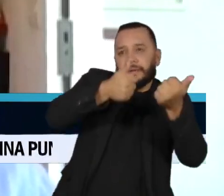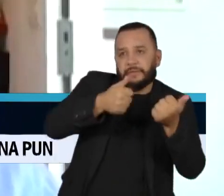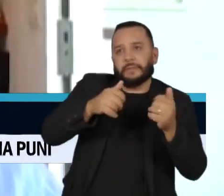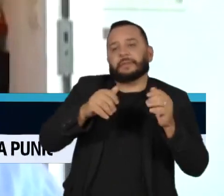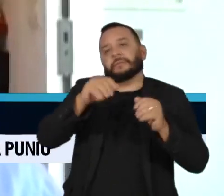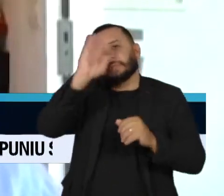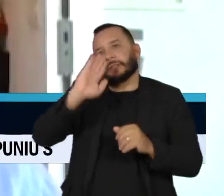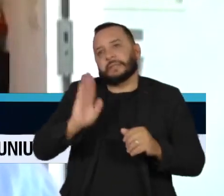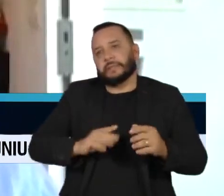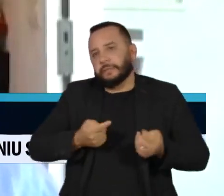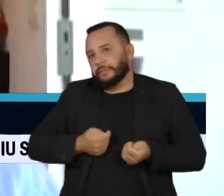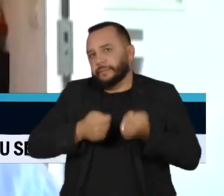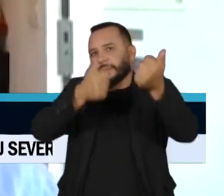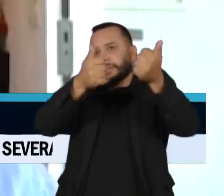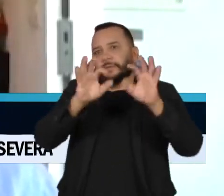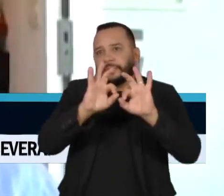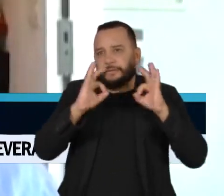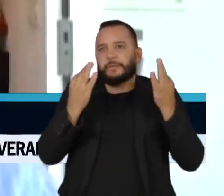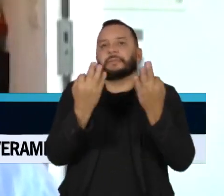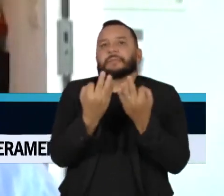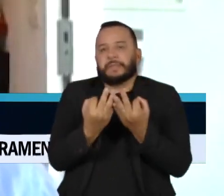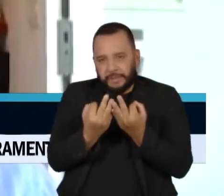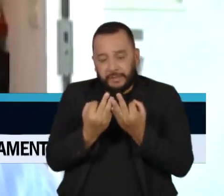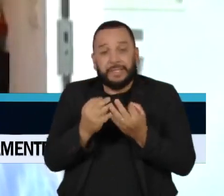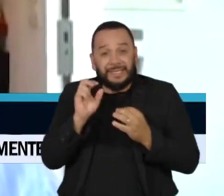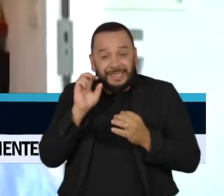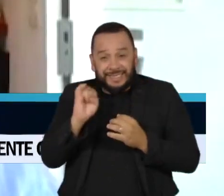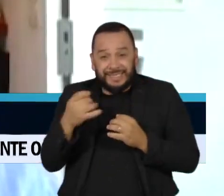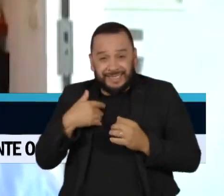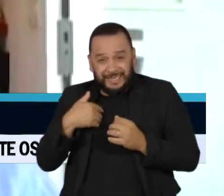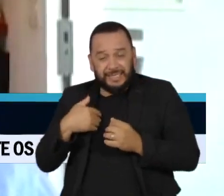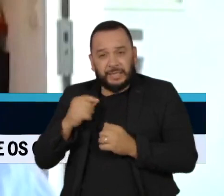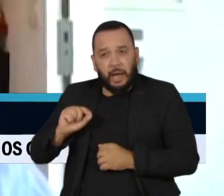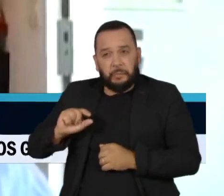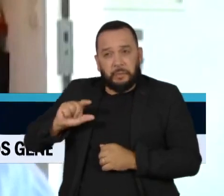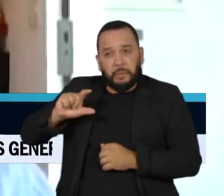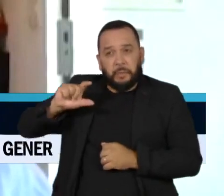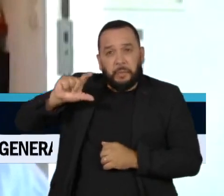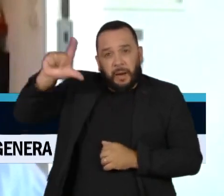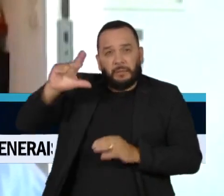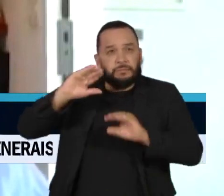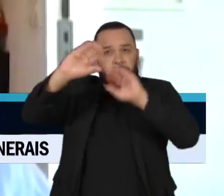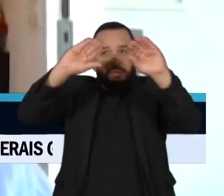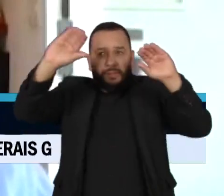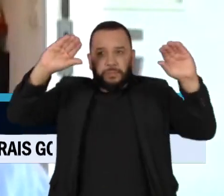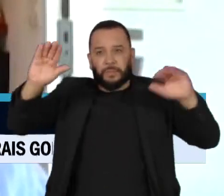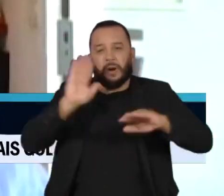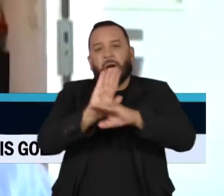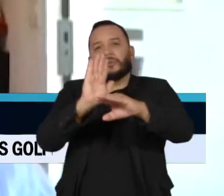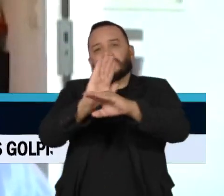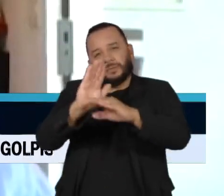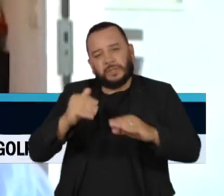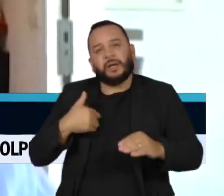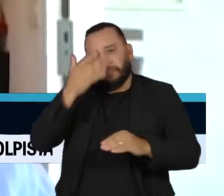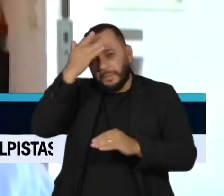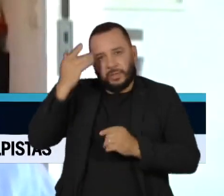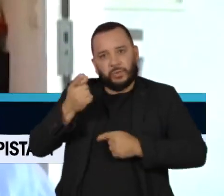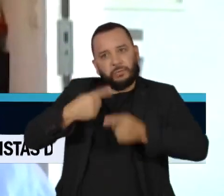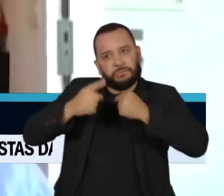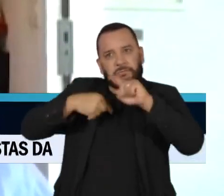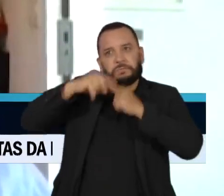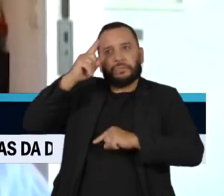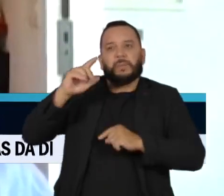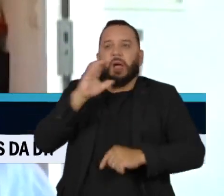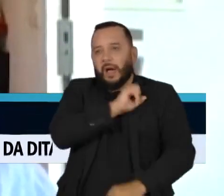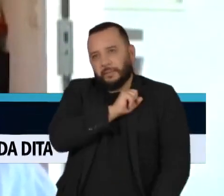Família, que se bem calibrado, pode chegar e atender diretamente a essas carências de uma maneira rápida e com efeitos